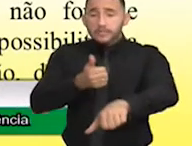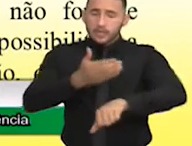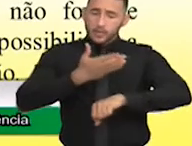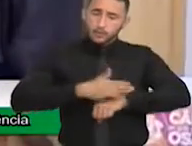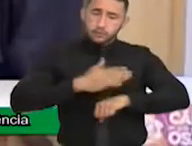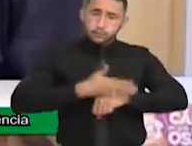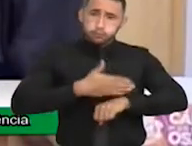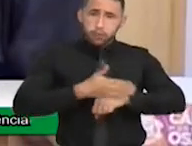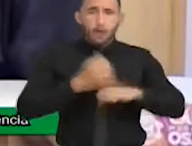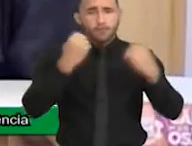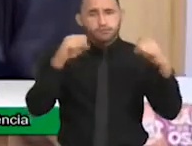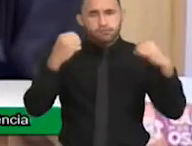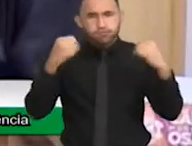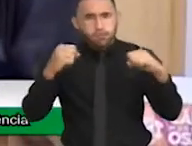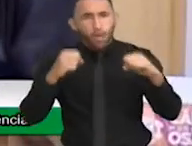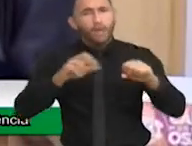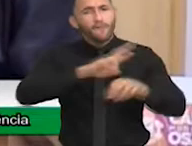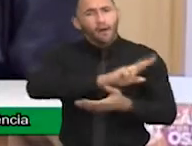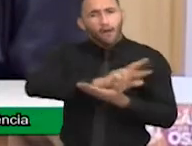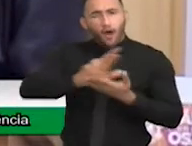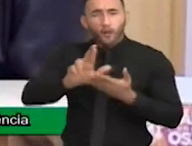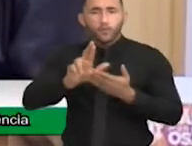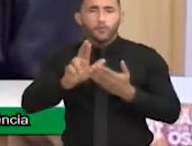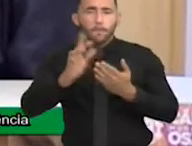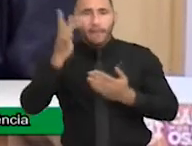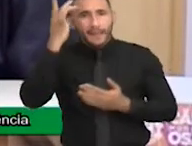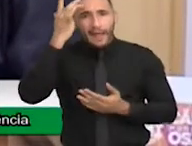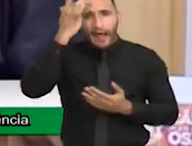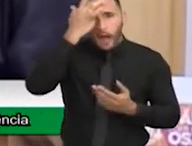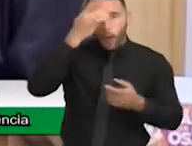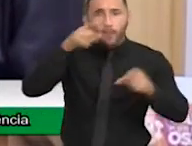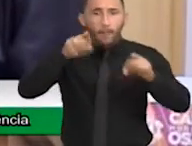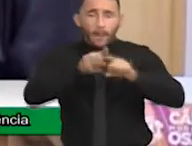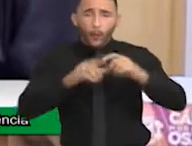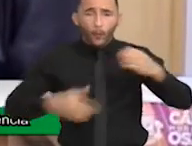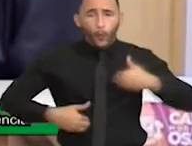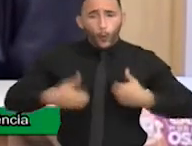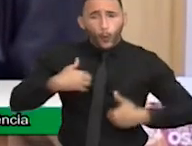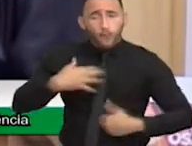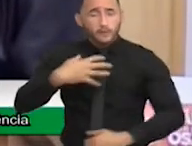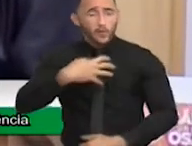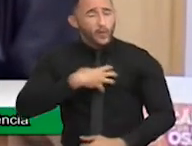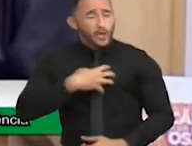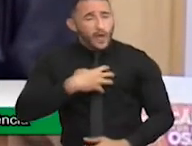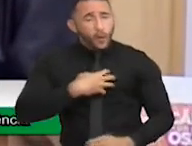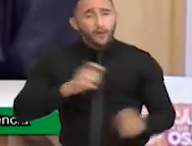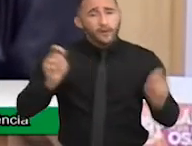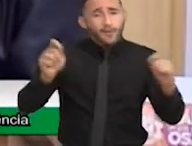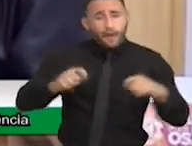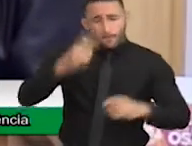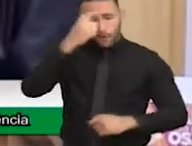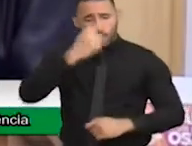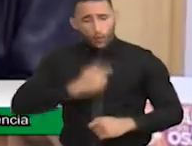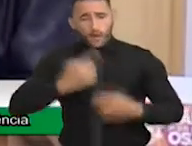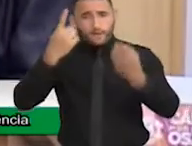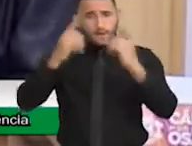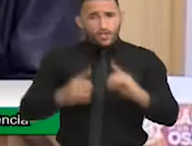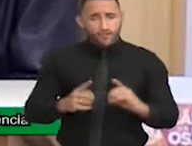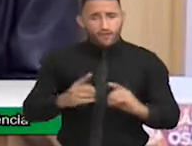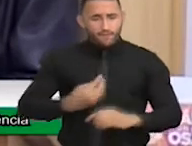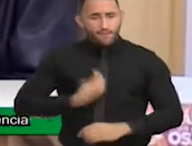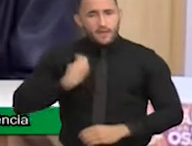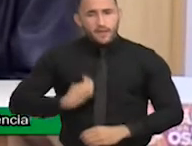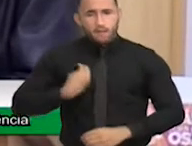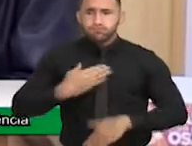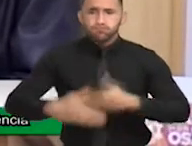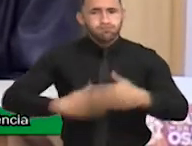-se, para tanto, como o estado físico, mental e sensorial, que possibilite ao indivíduo ter uma vida normal. Normal